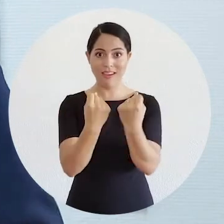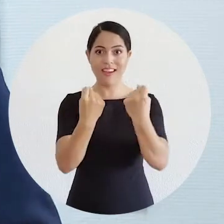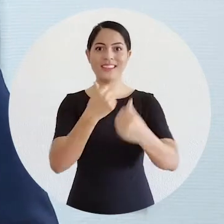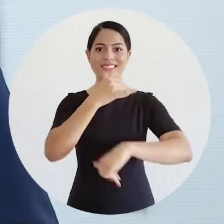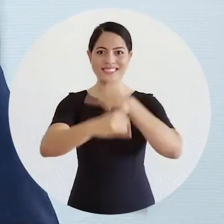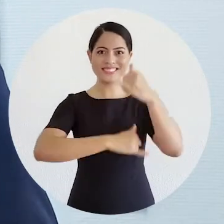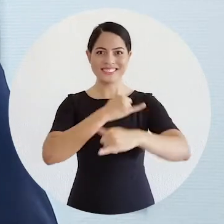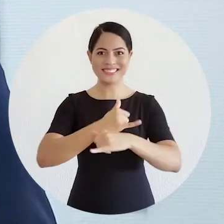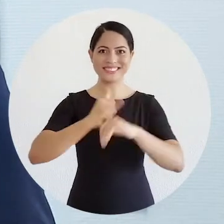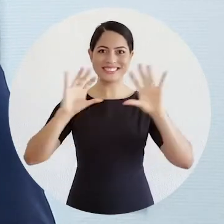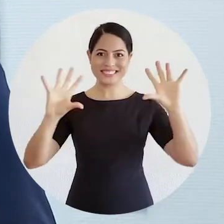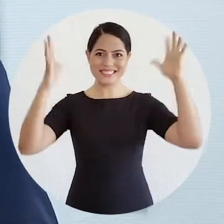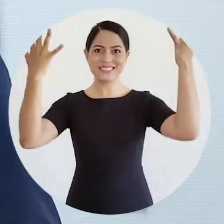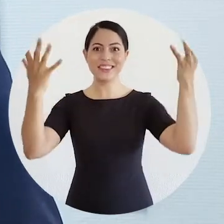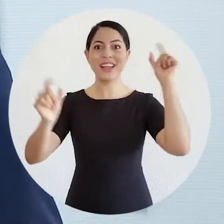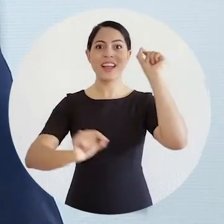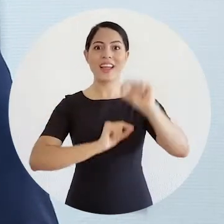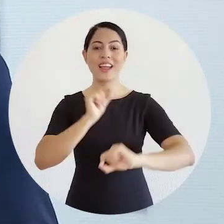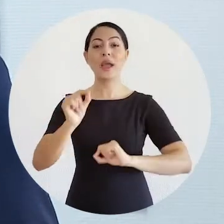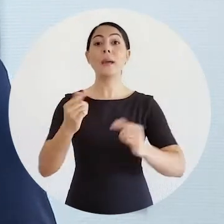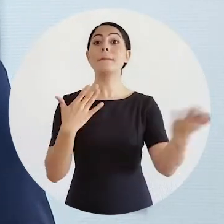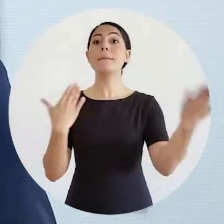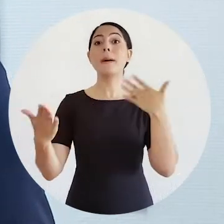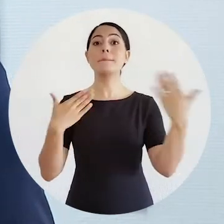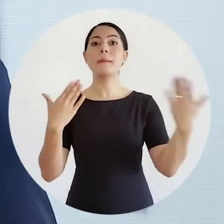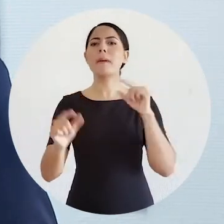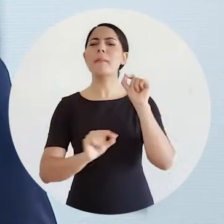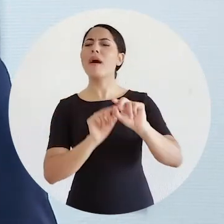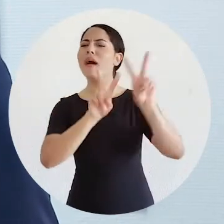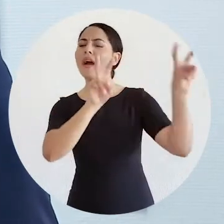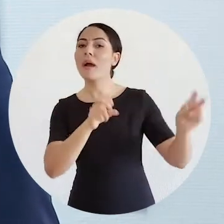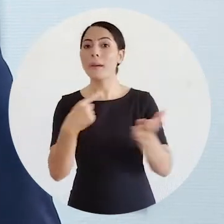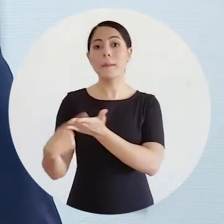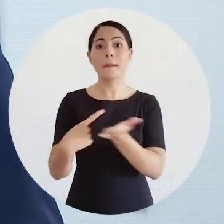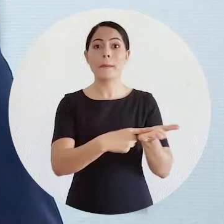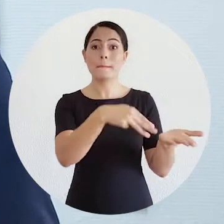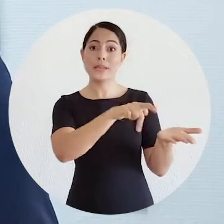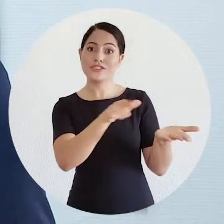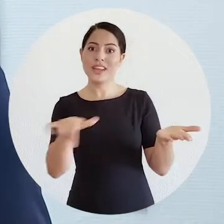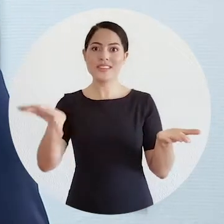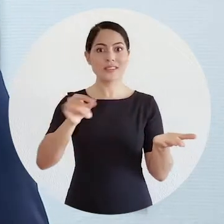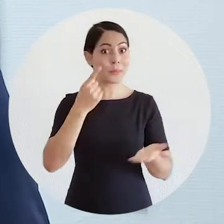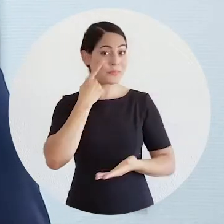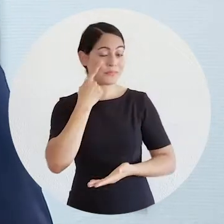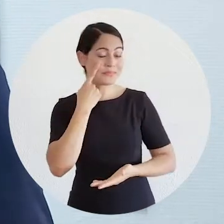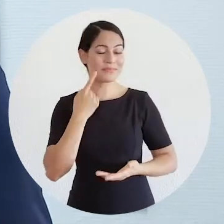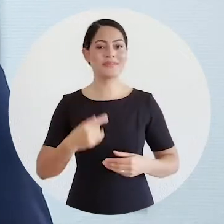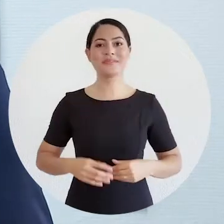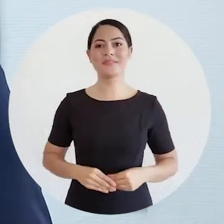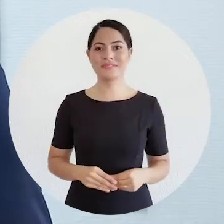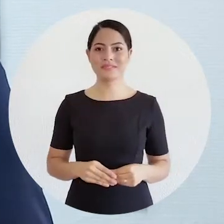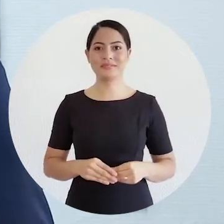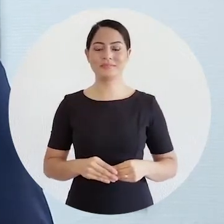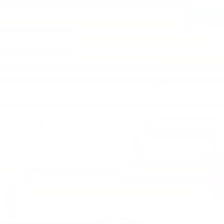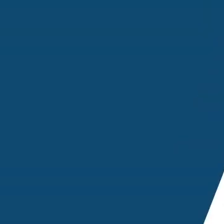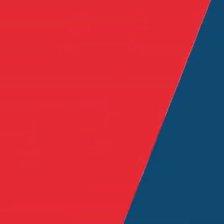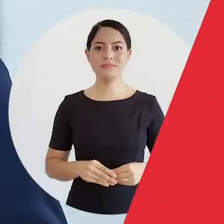-papo especial sobre mediação. Tudo isso e muito mais você confere agora.